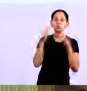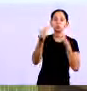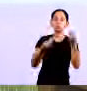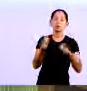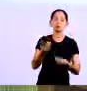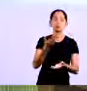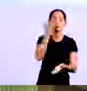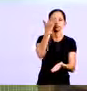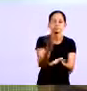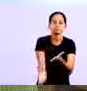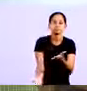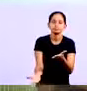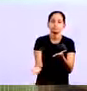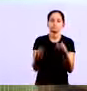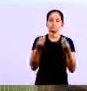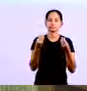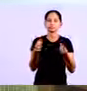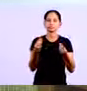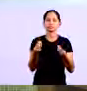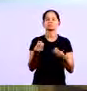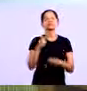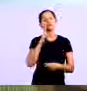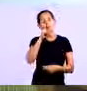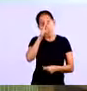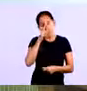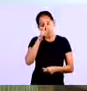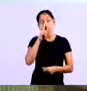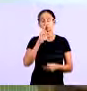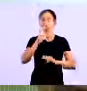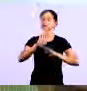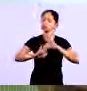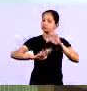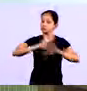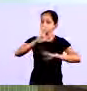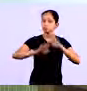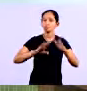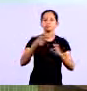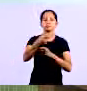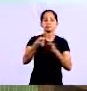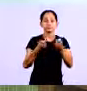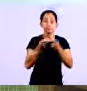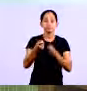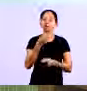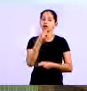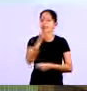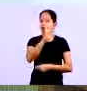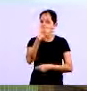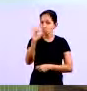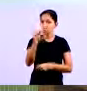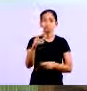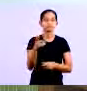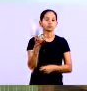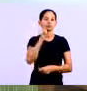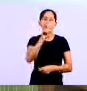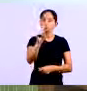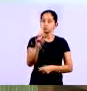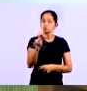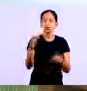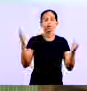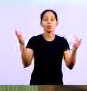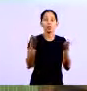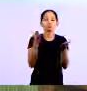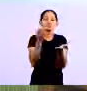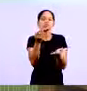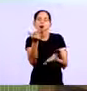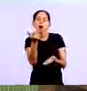Uma máquina Algum equipamento Então é um risco Que você deixa de correr Se você tiver Um controle eficiente Estamos chegando Ao final da nossa